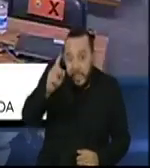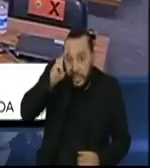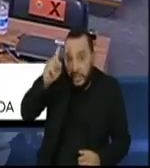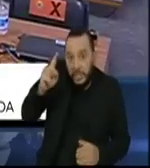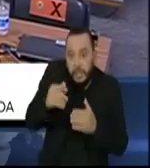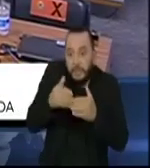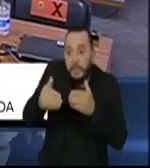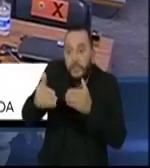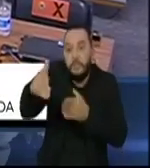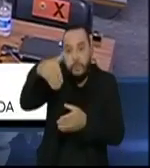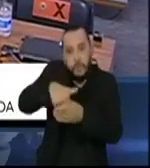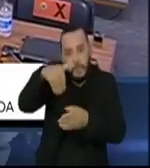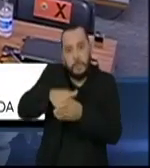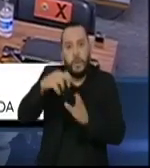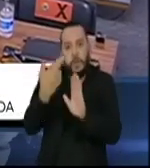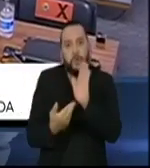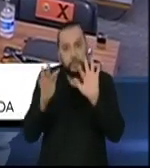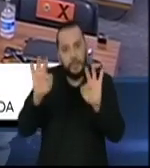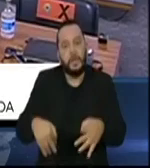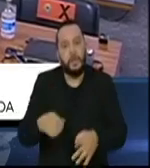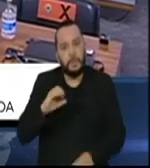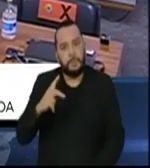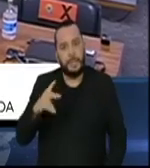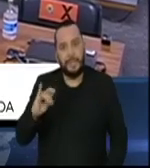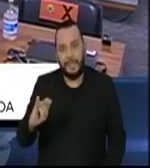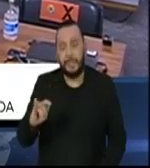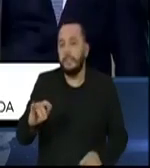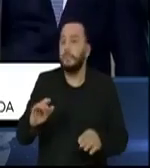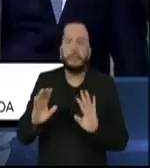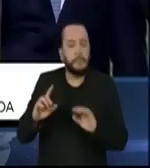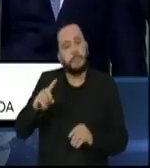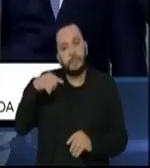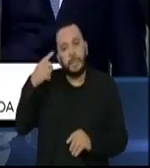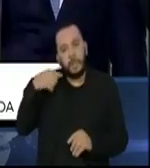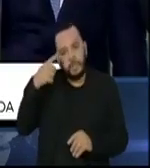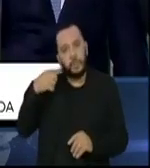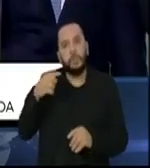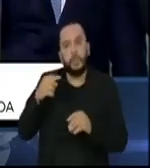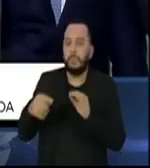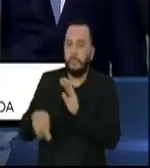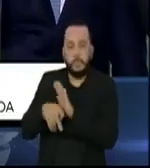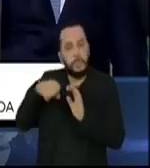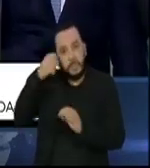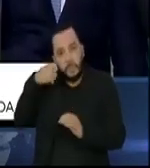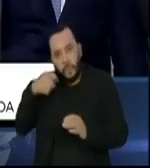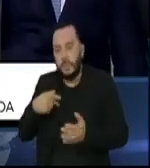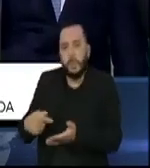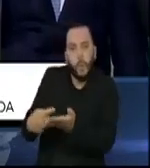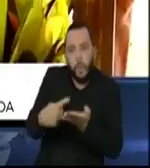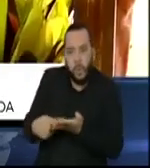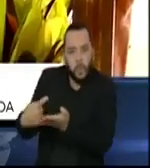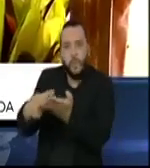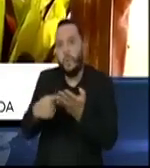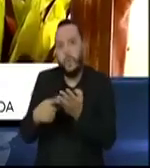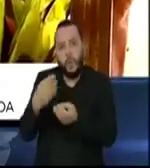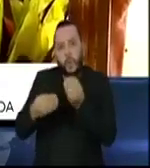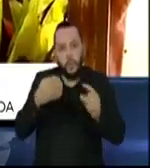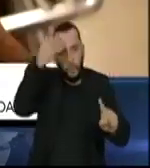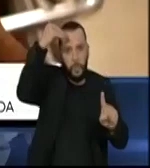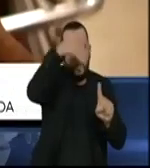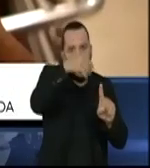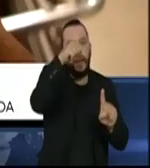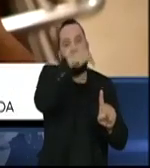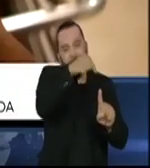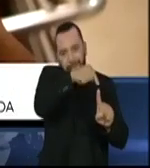final da CPI da pandemia, ainda não há consenso entre os senadores sobre responsabilizar Jair Bolsonaro por genocídio